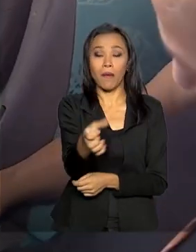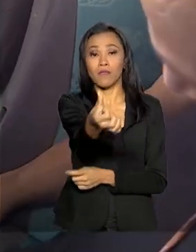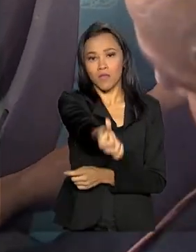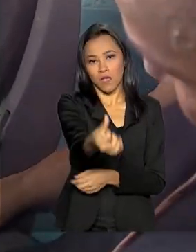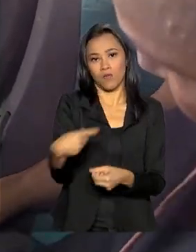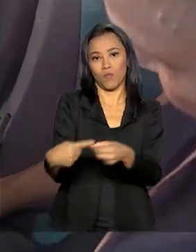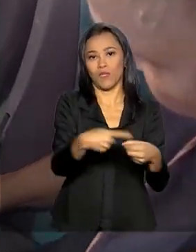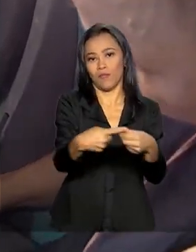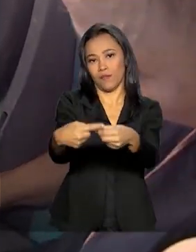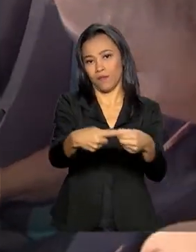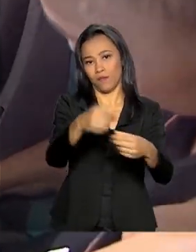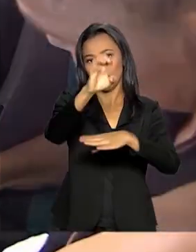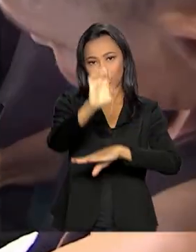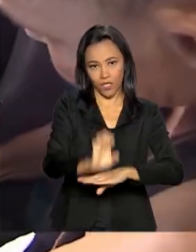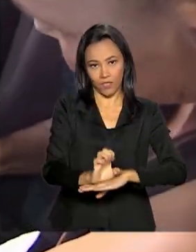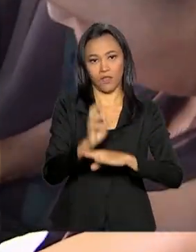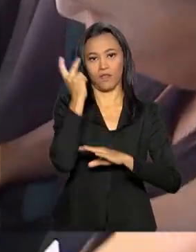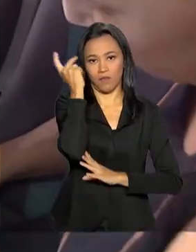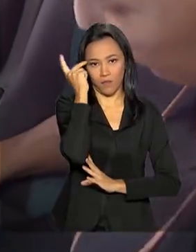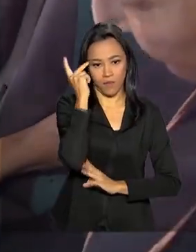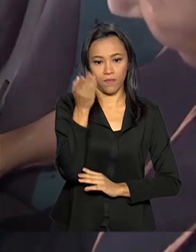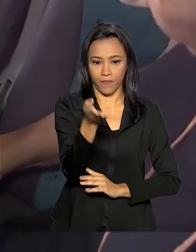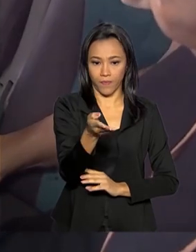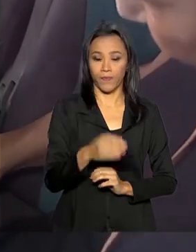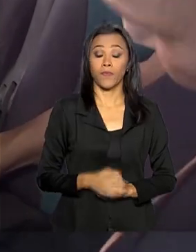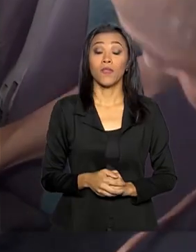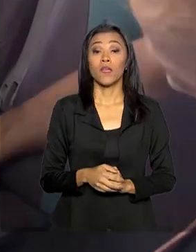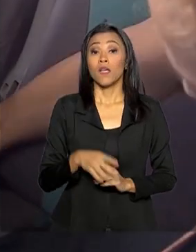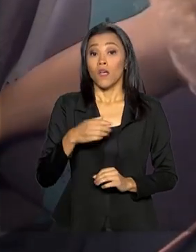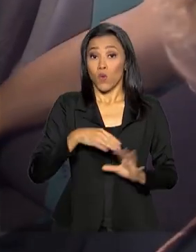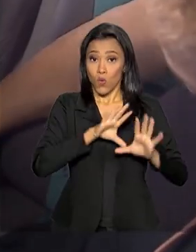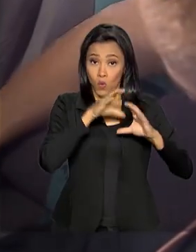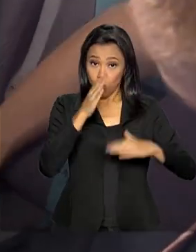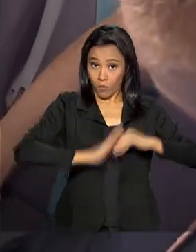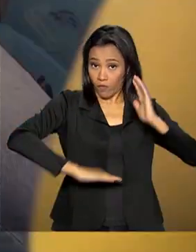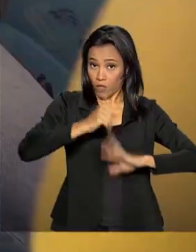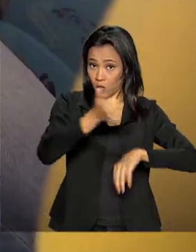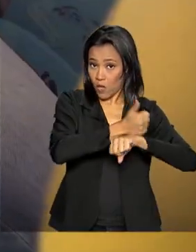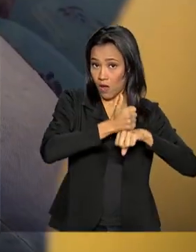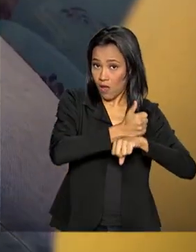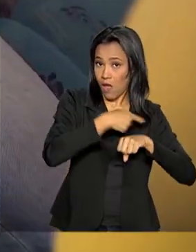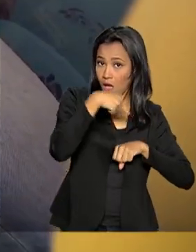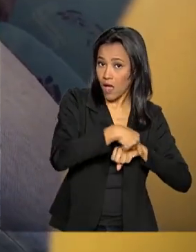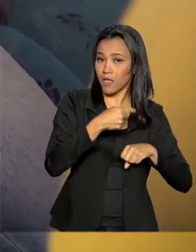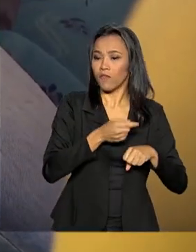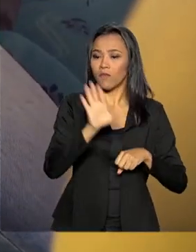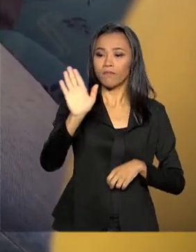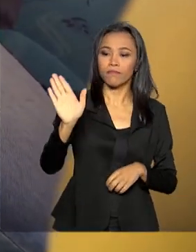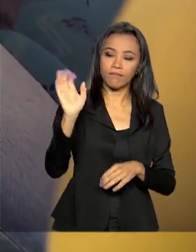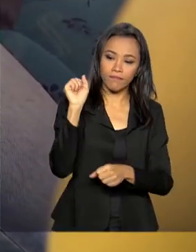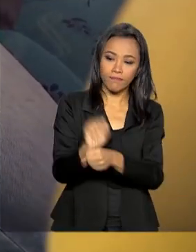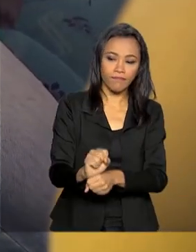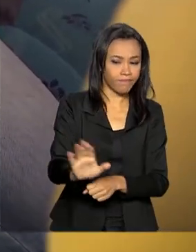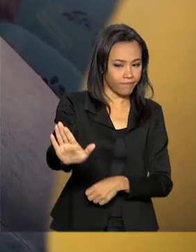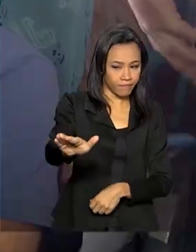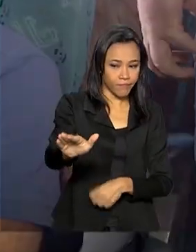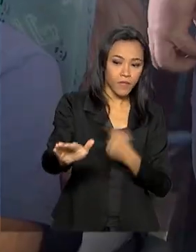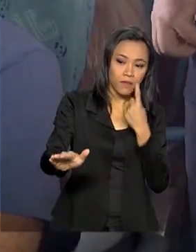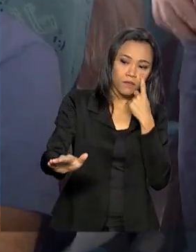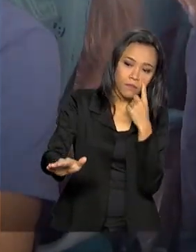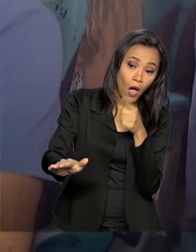do estado de São Paulo. Os técnicos da NTT vão abordar os passageiros e